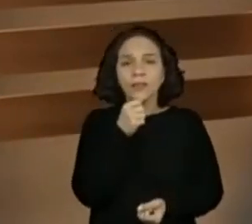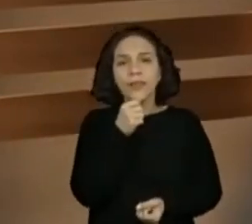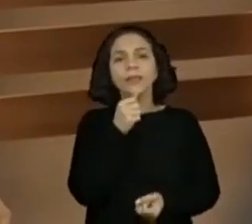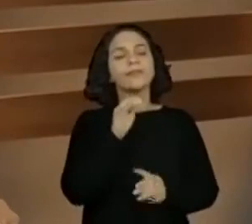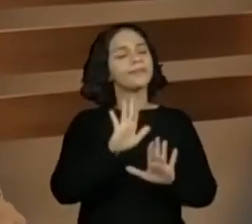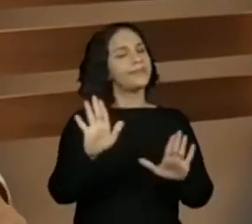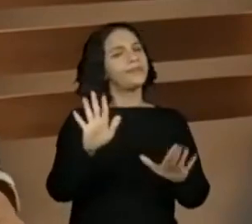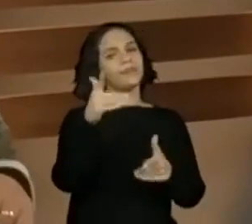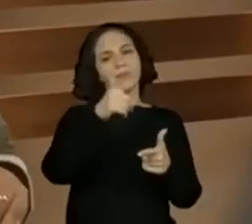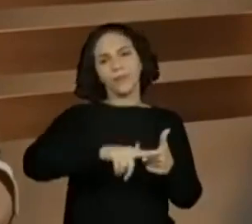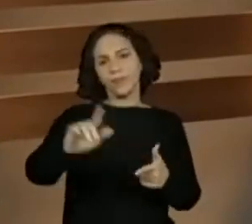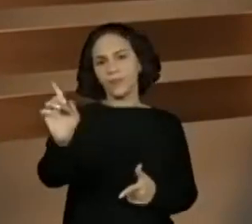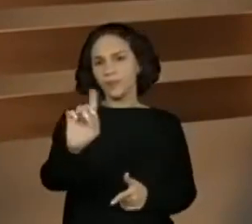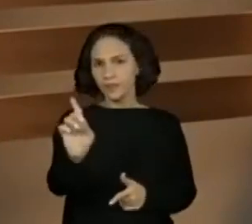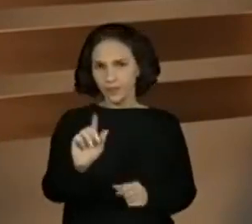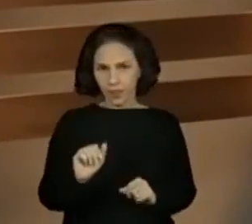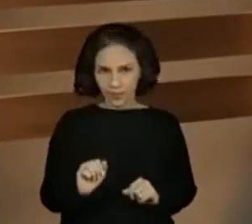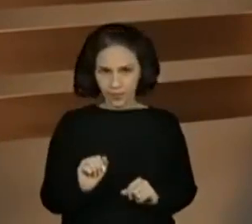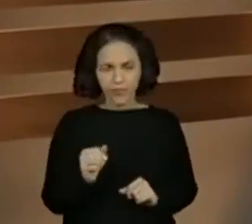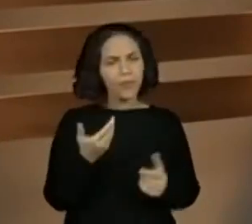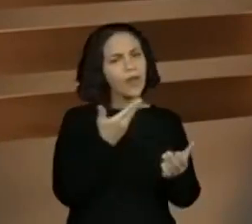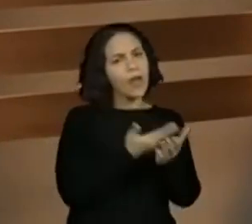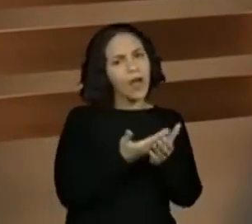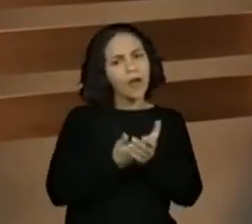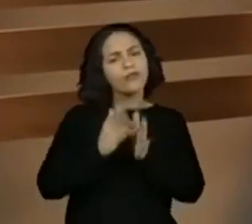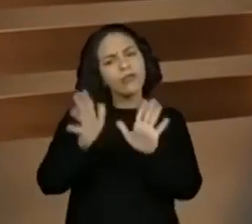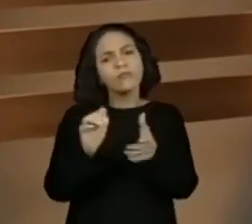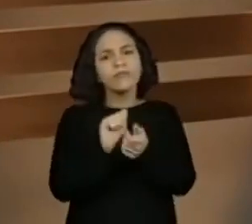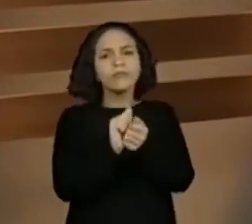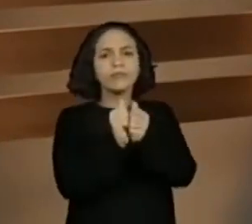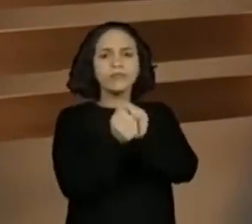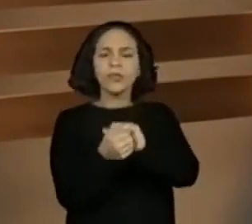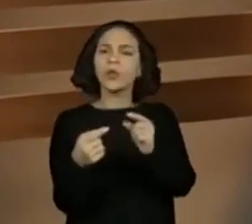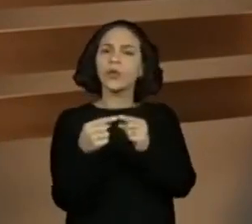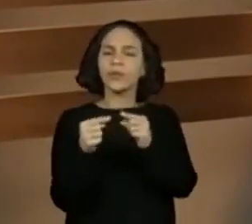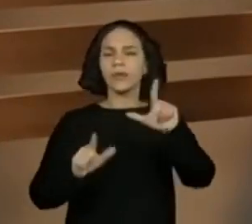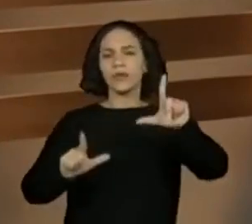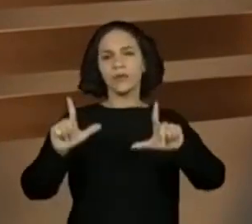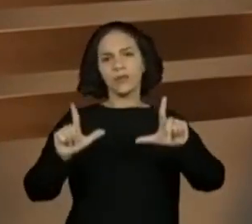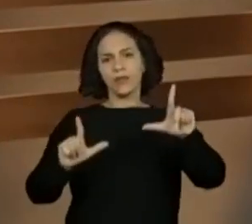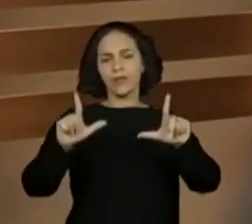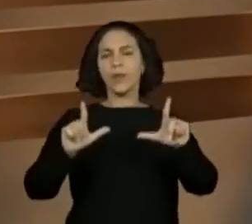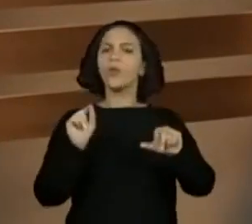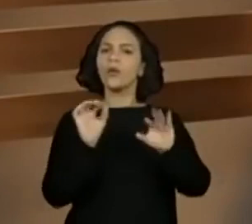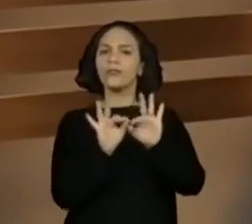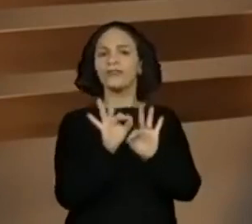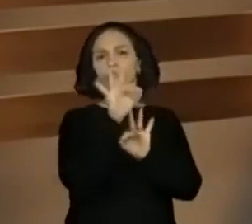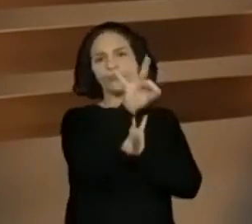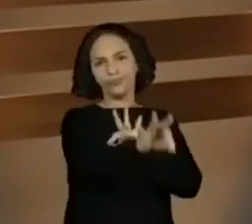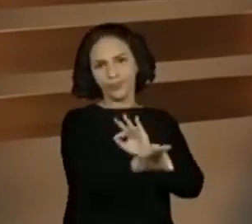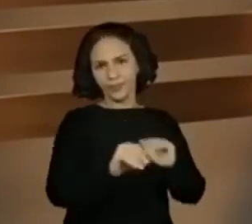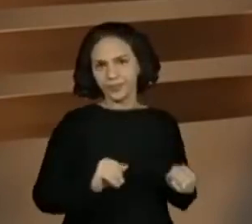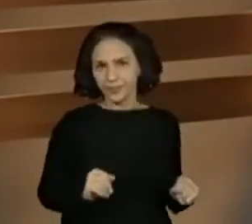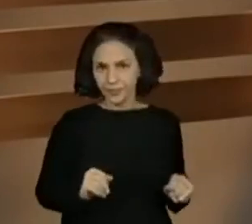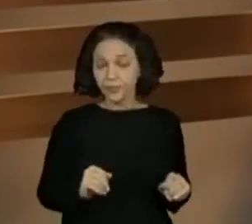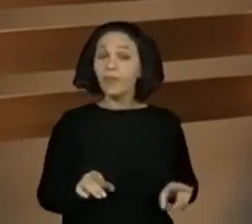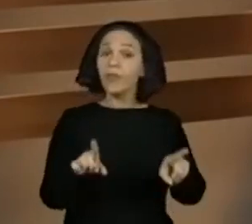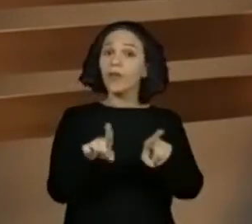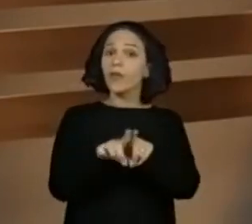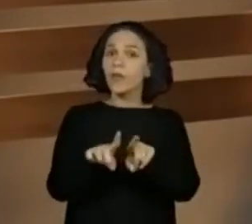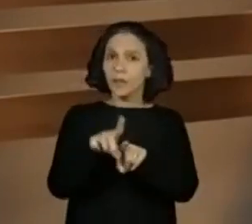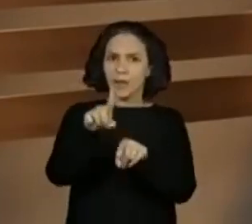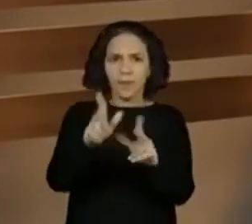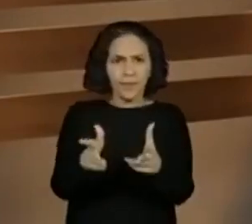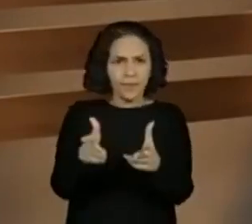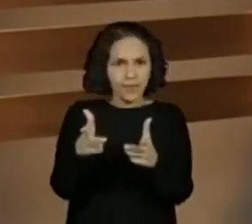Sem problema nenhum. Todas essas aulas foram adaptadas para esse momento de distanciamento. Inclusive vocês vão